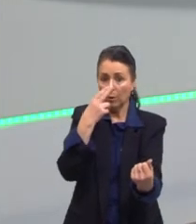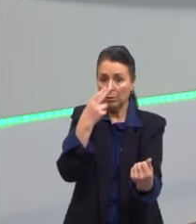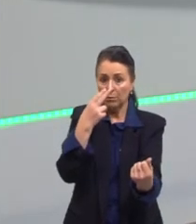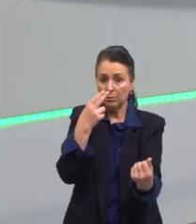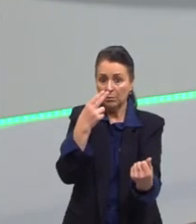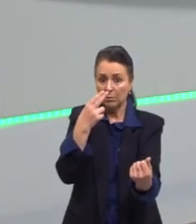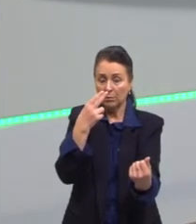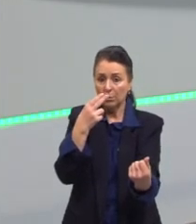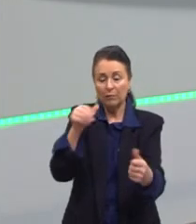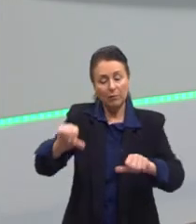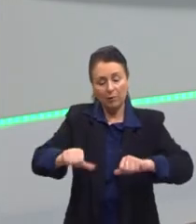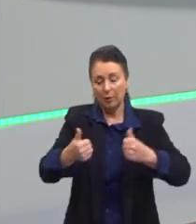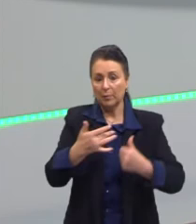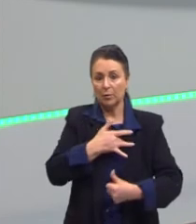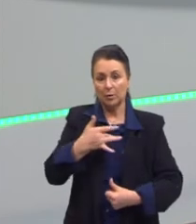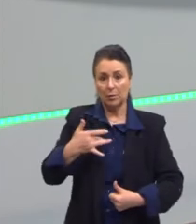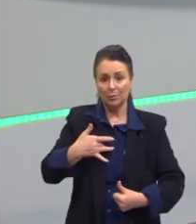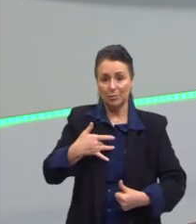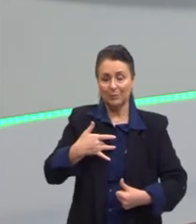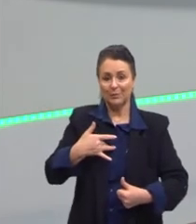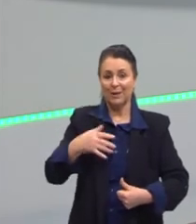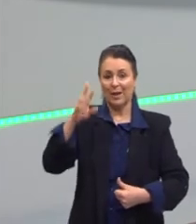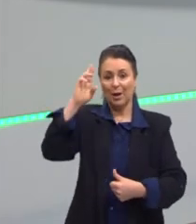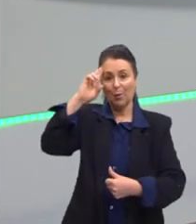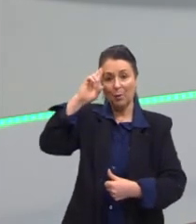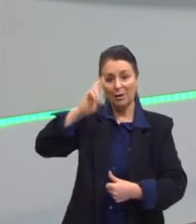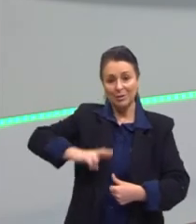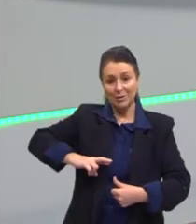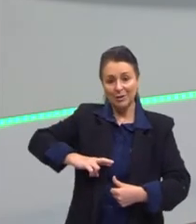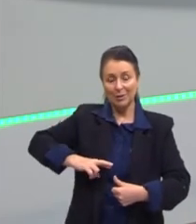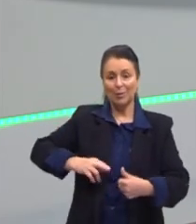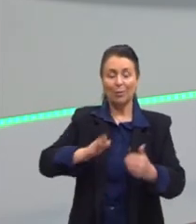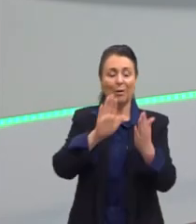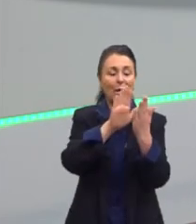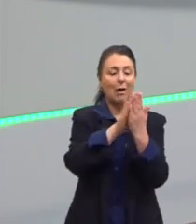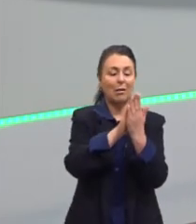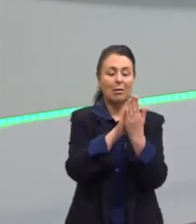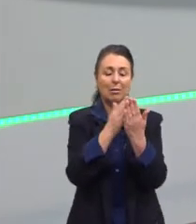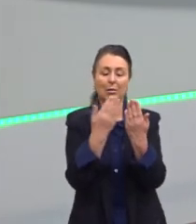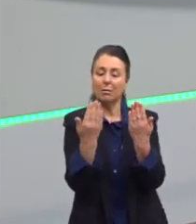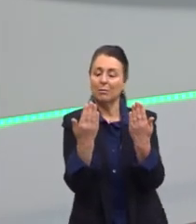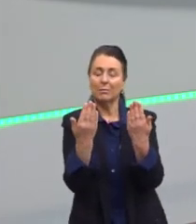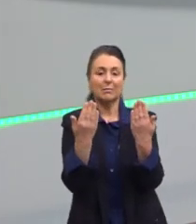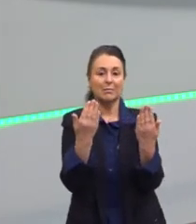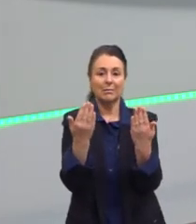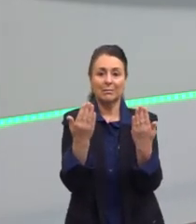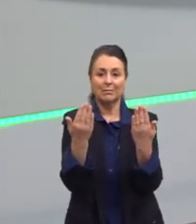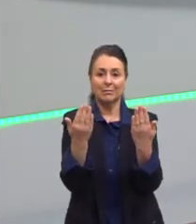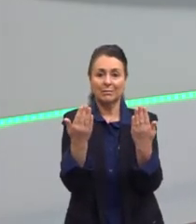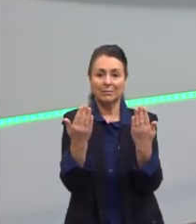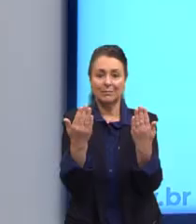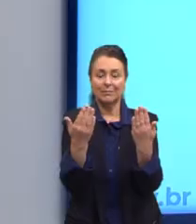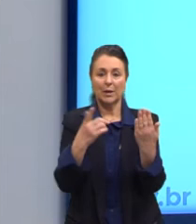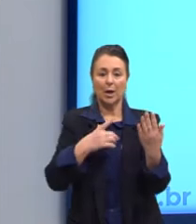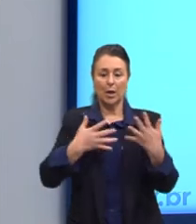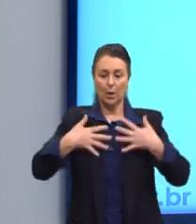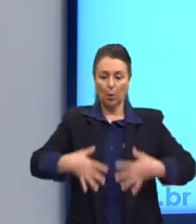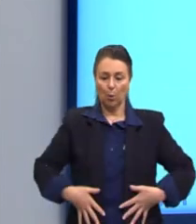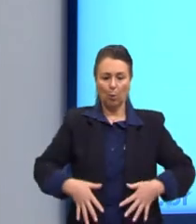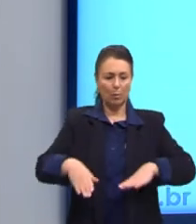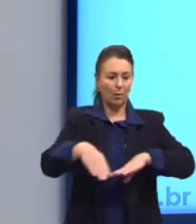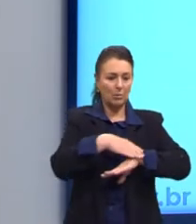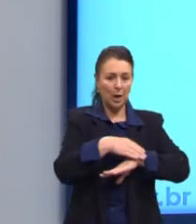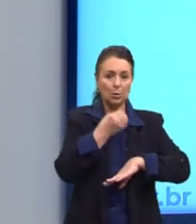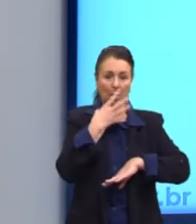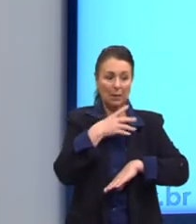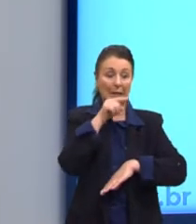raciocínio analógico, no sentido de analogia, no sentido de a tal roupa, o tal calçado ficou